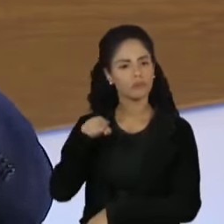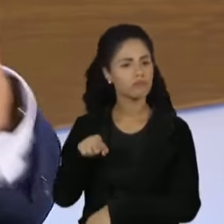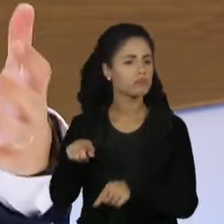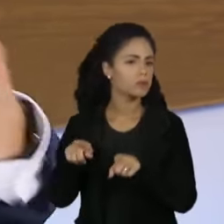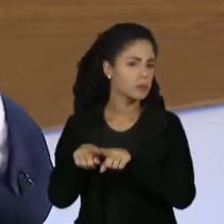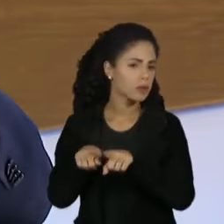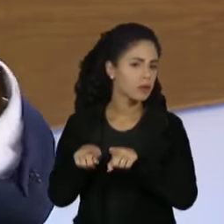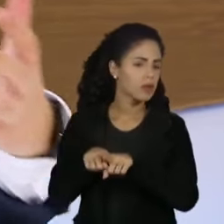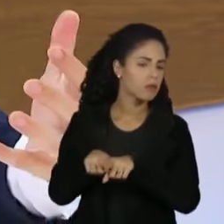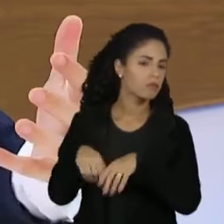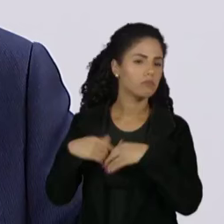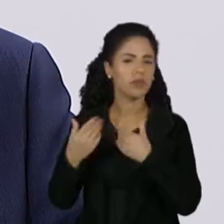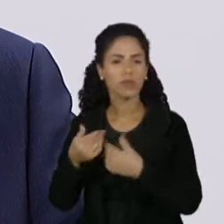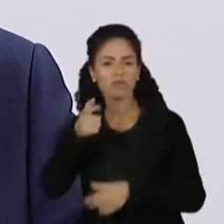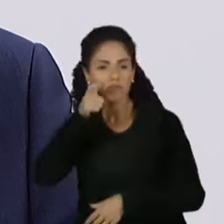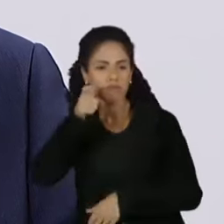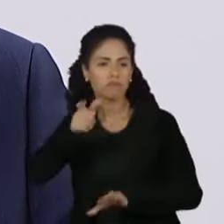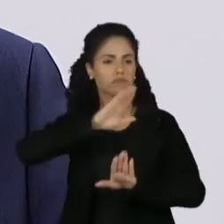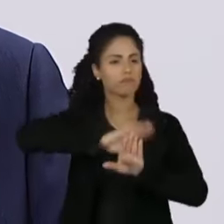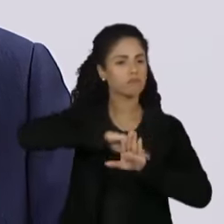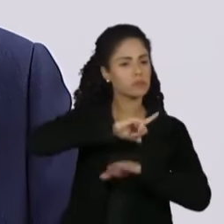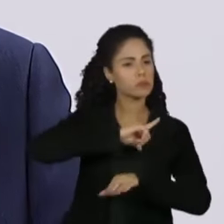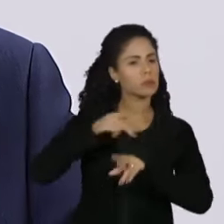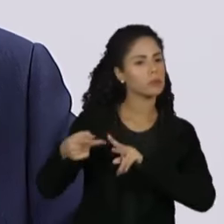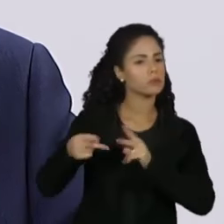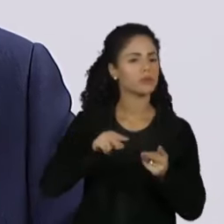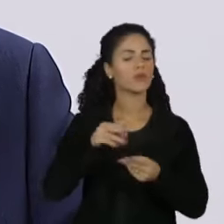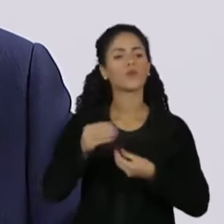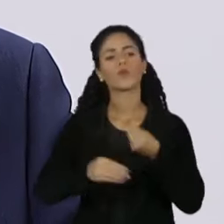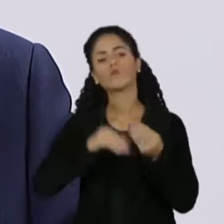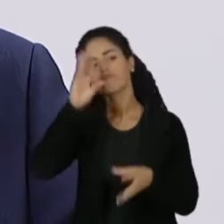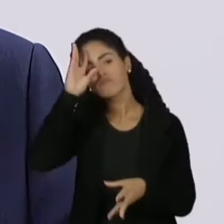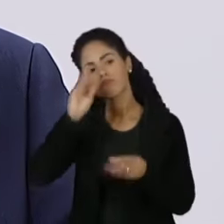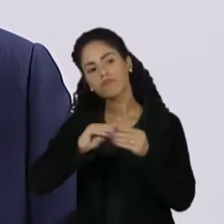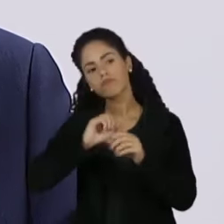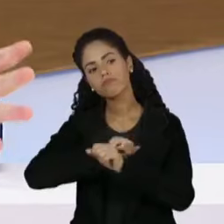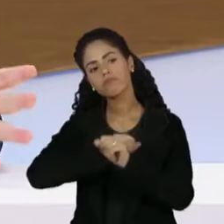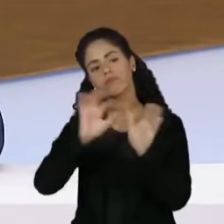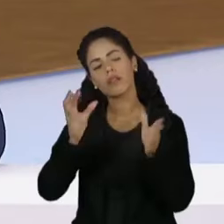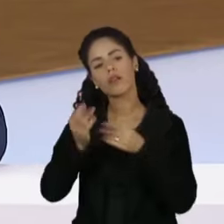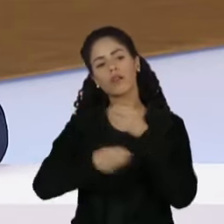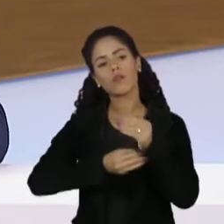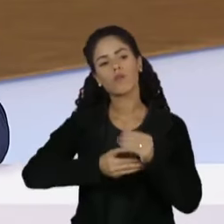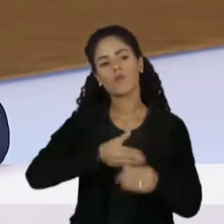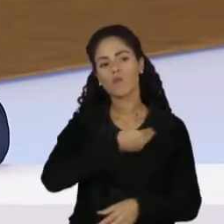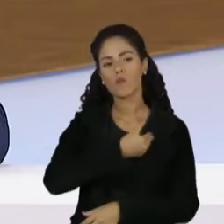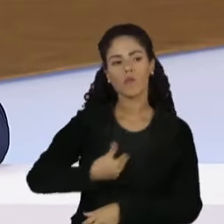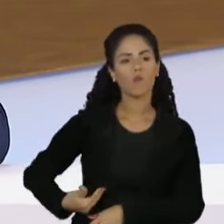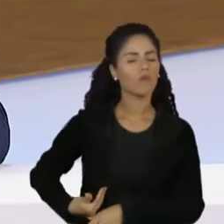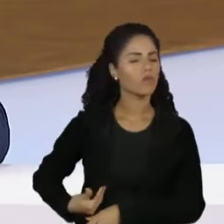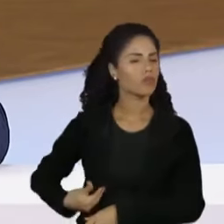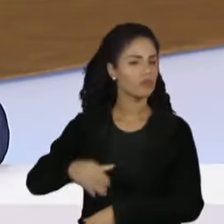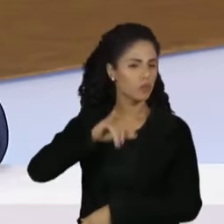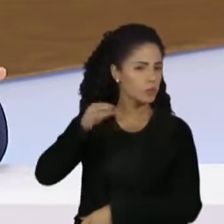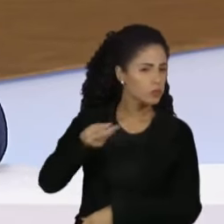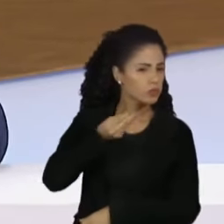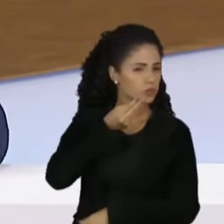interesse nessa transação. Eu queria entender, para a gente poder esclarecer, como é que o governo vê uma potencial